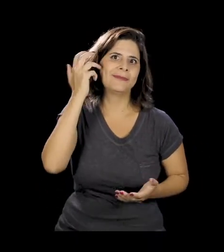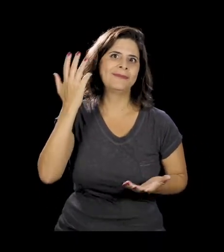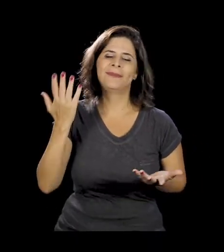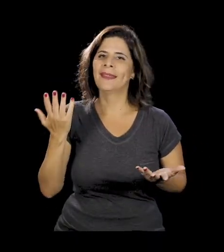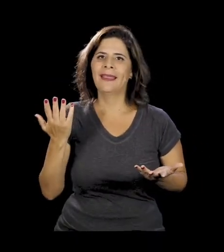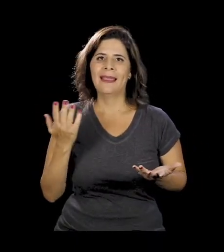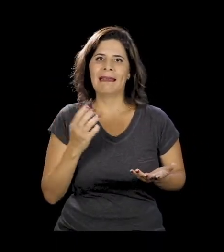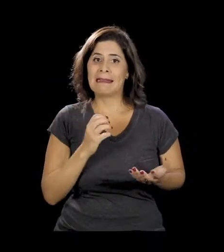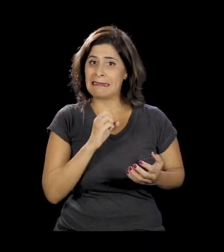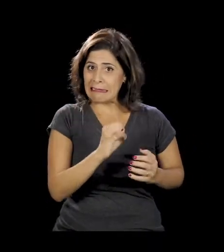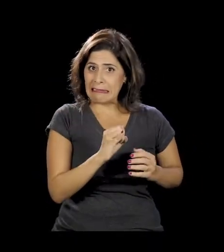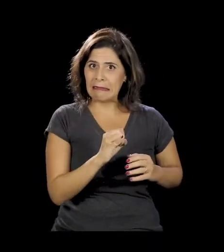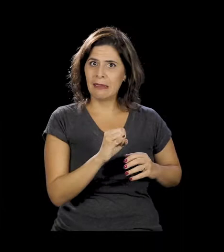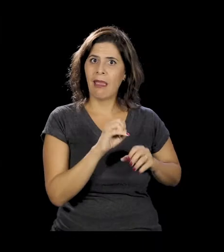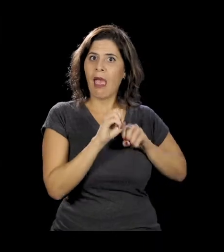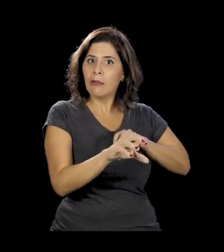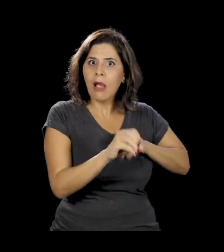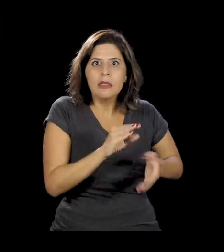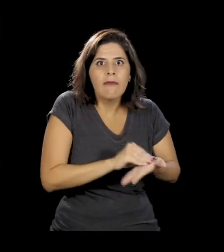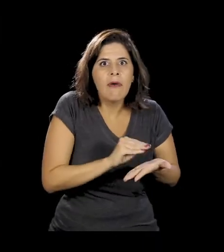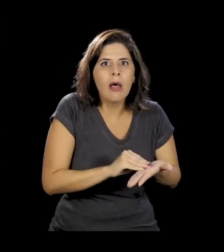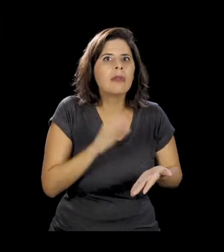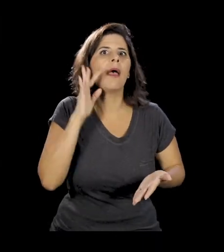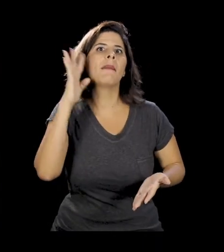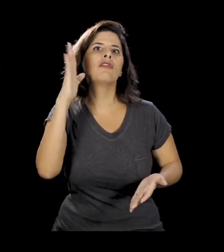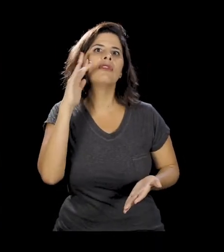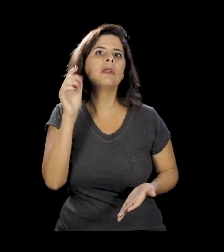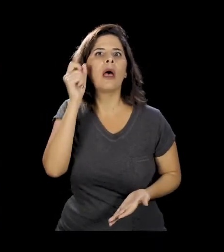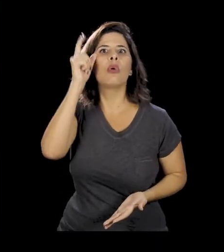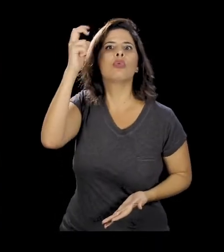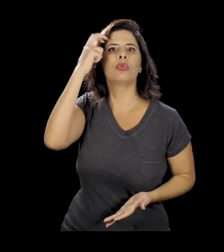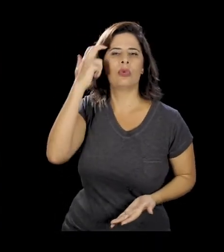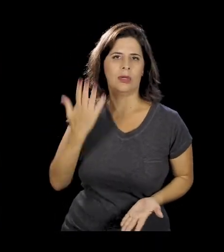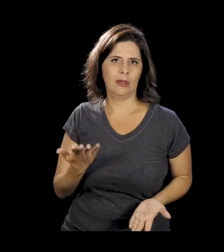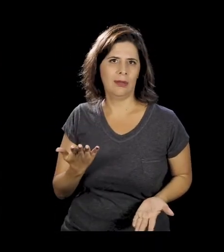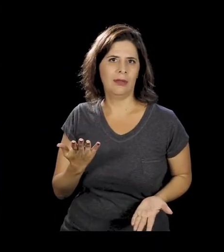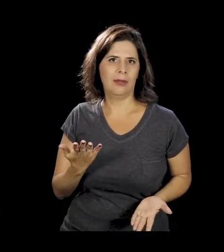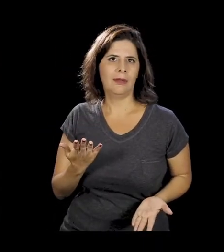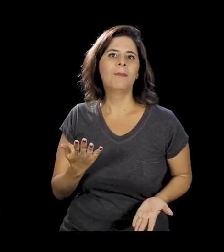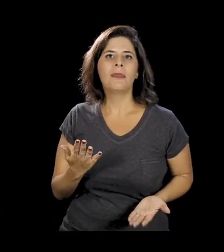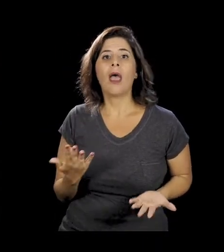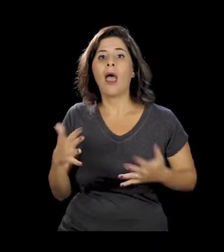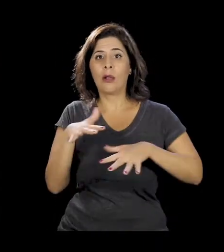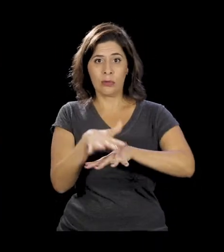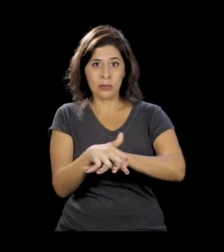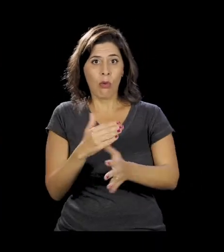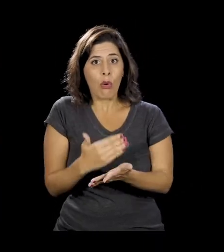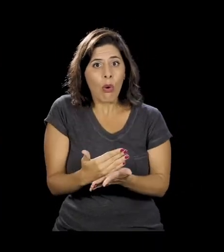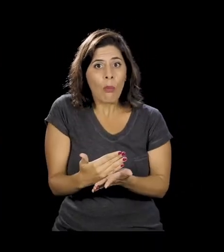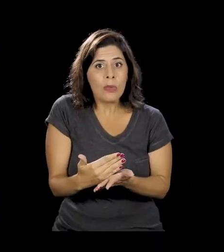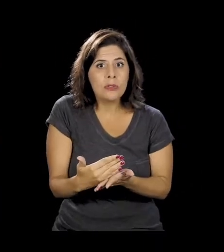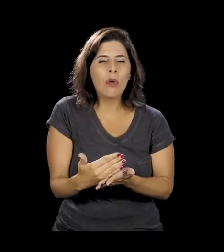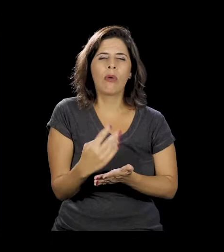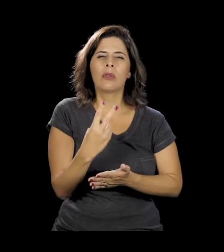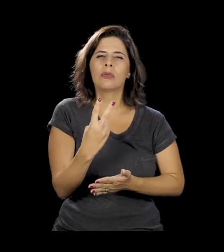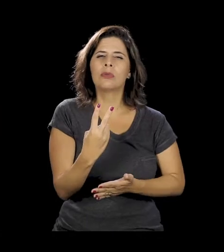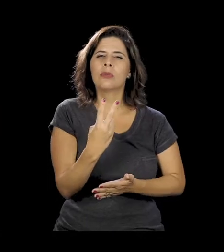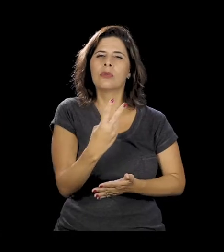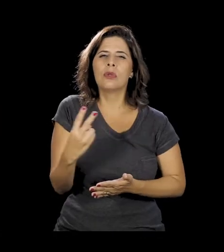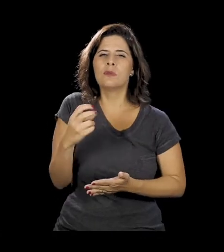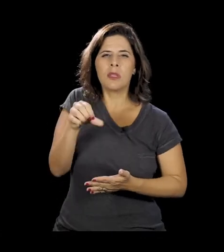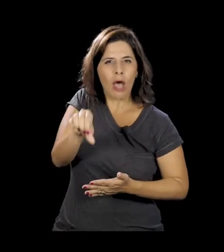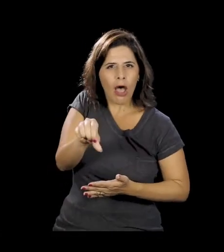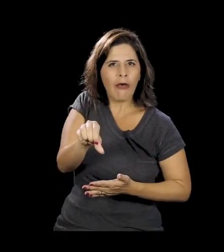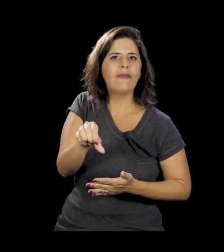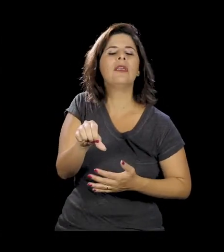Bom, se pouco se participou na educação, que se há na cultura. Desde que a inclusão escolar começou, de 2009, que começou um movimento maior,